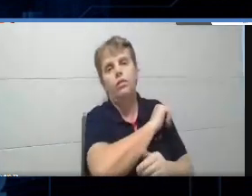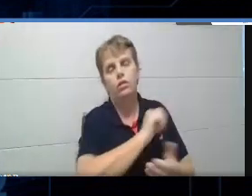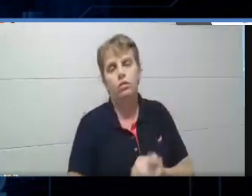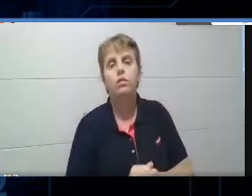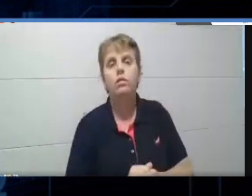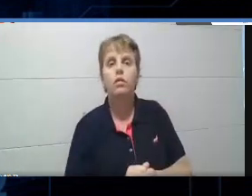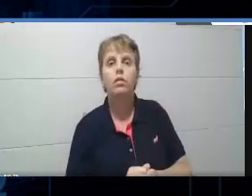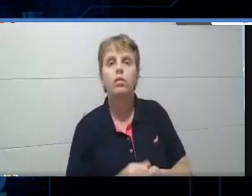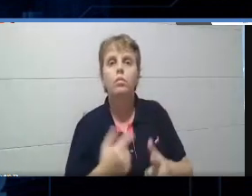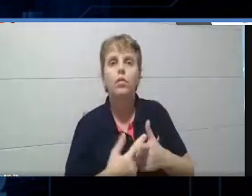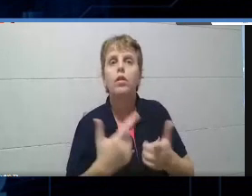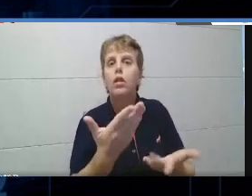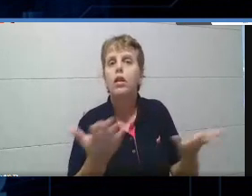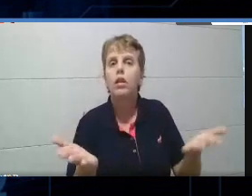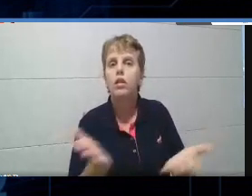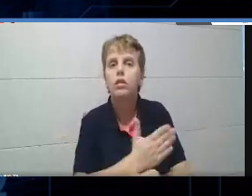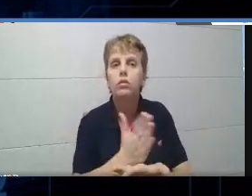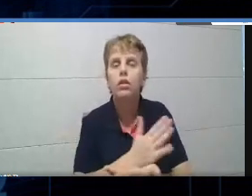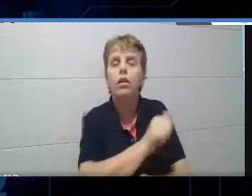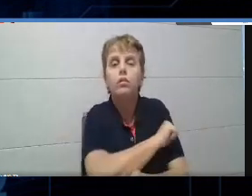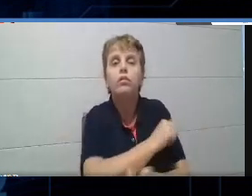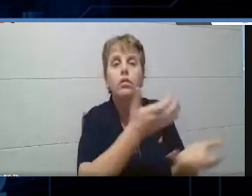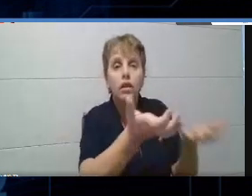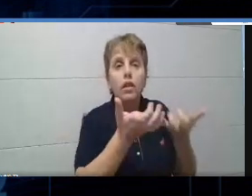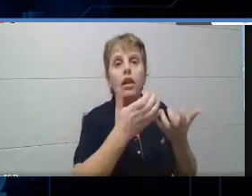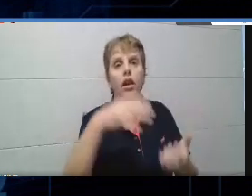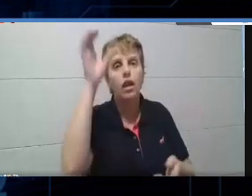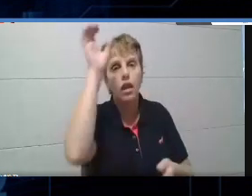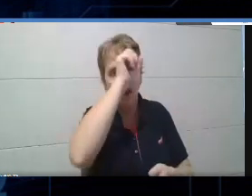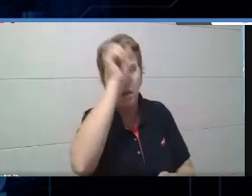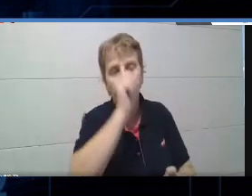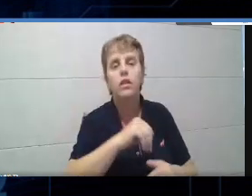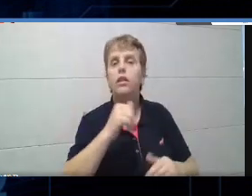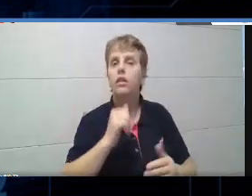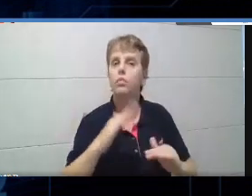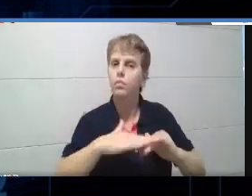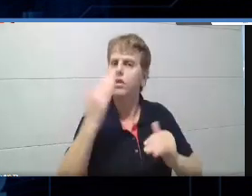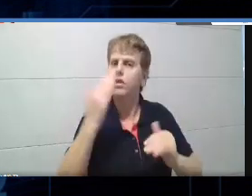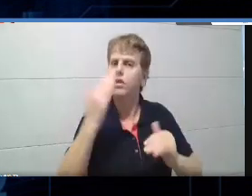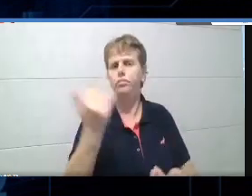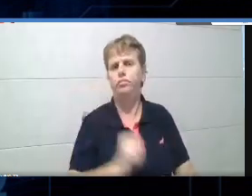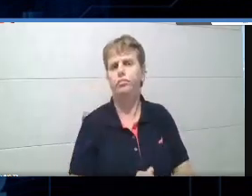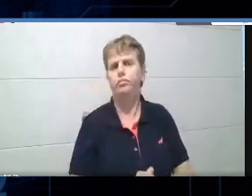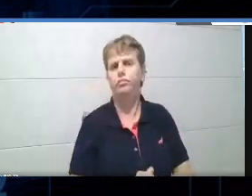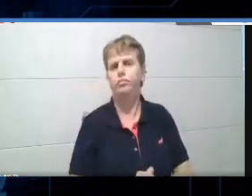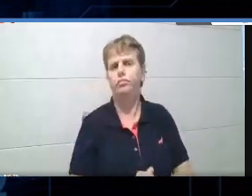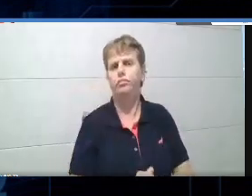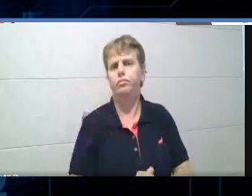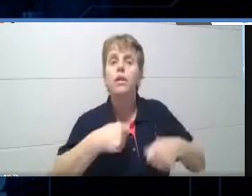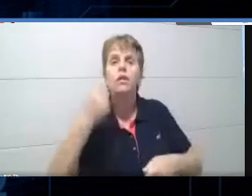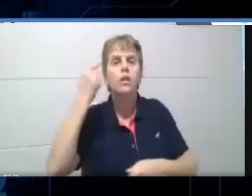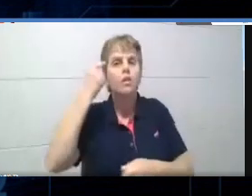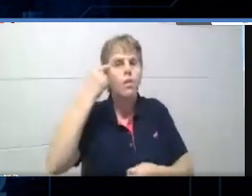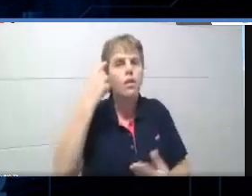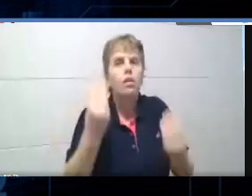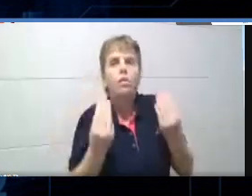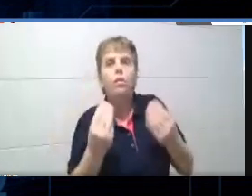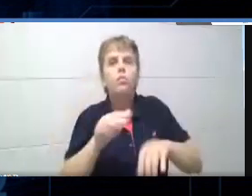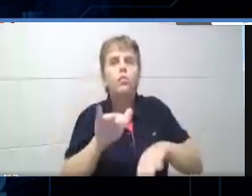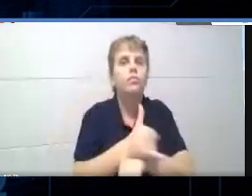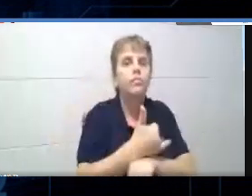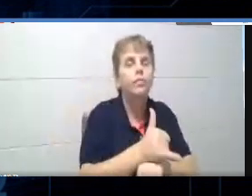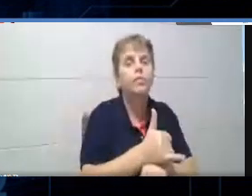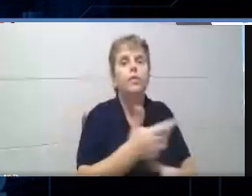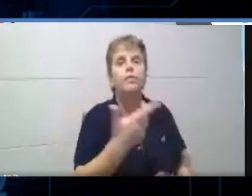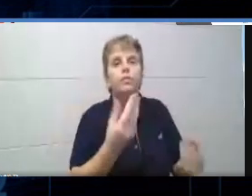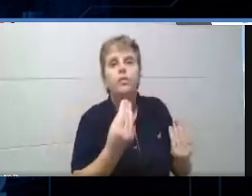querendo esse aprendizado diferenciado, querendo ser mais, né, então é isso, então vamos pensar nas possibilidades de